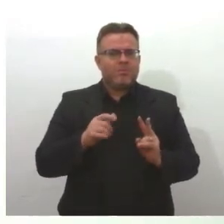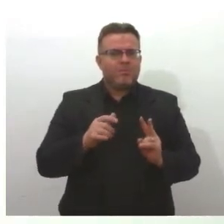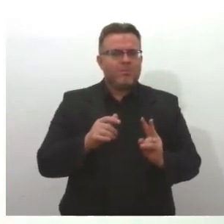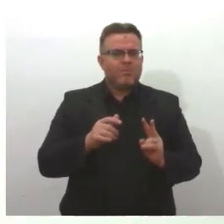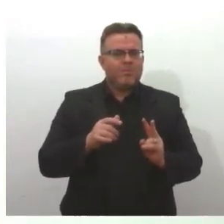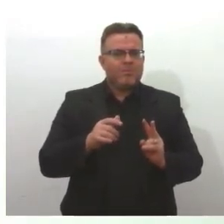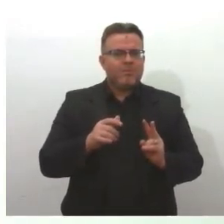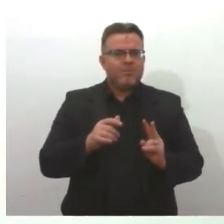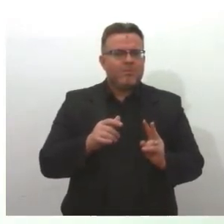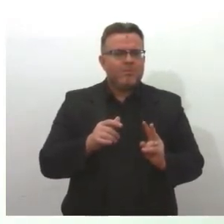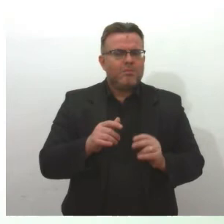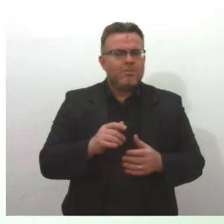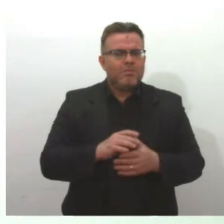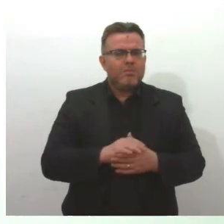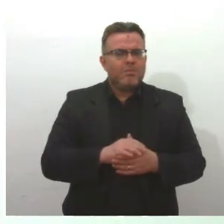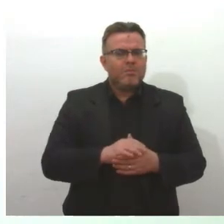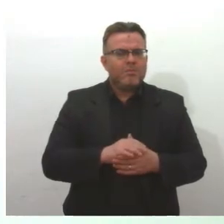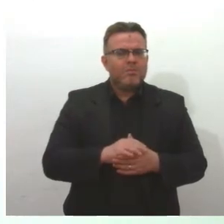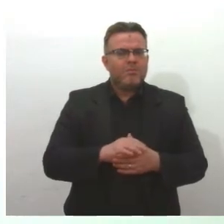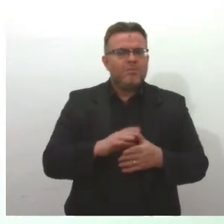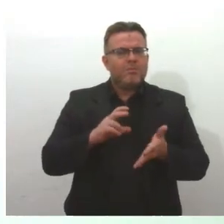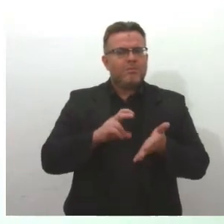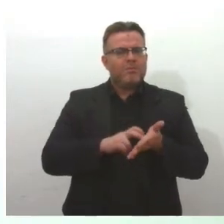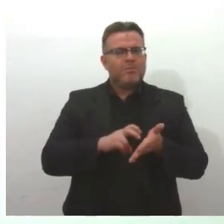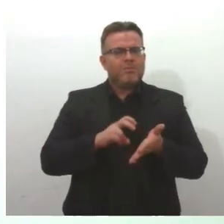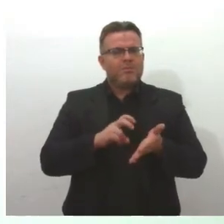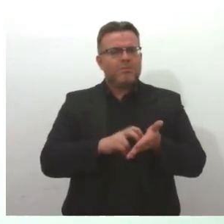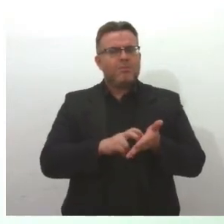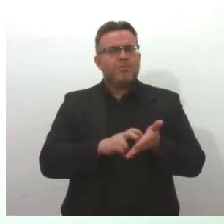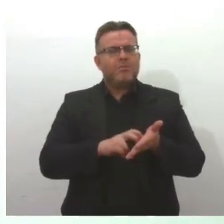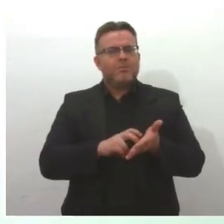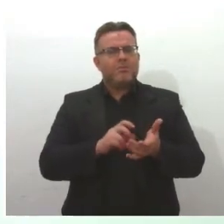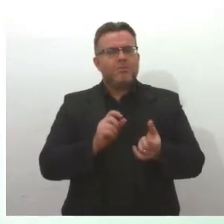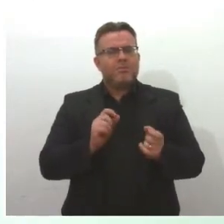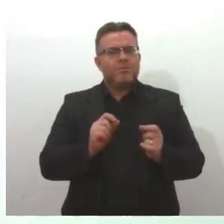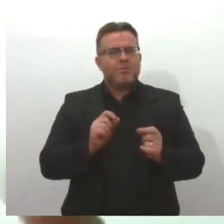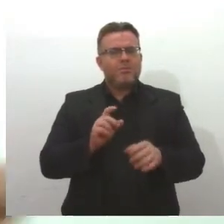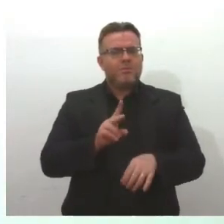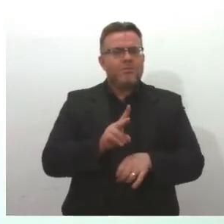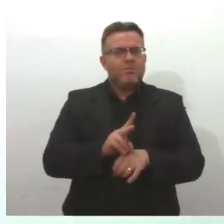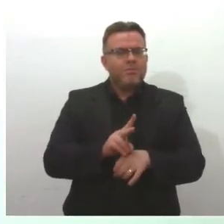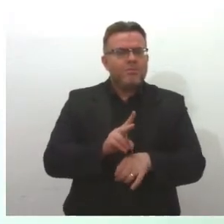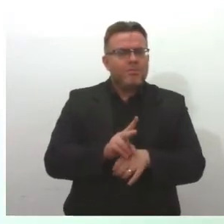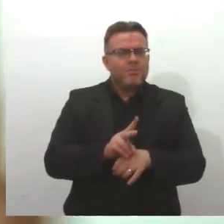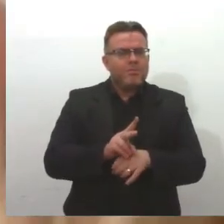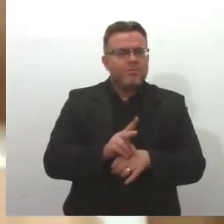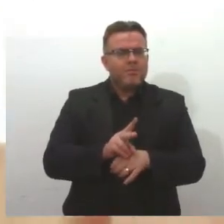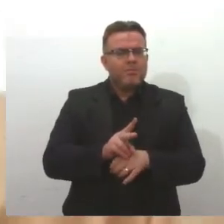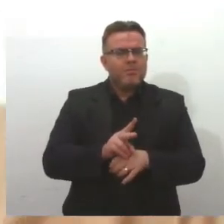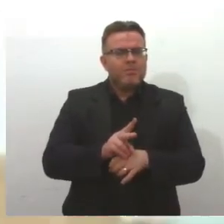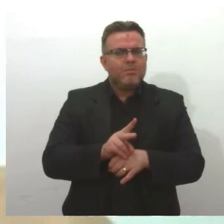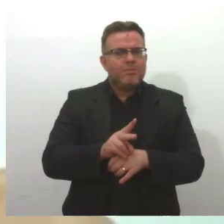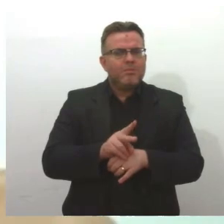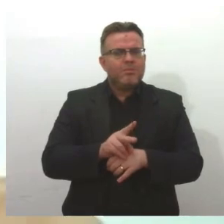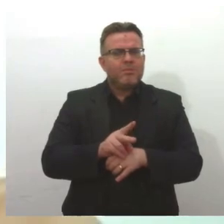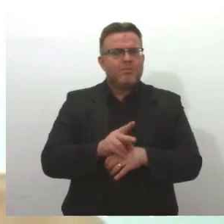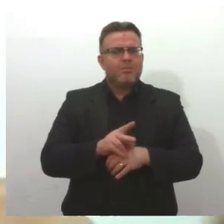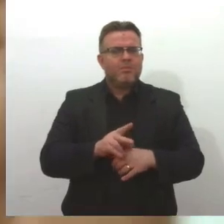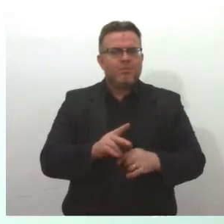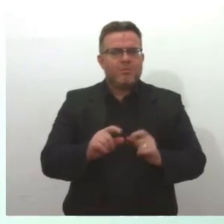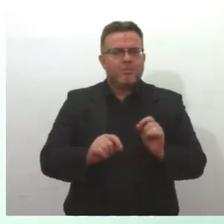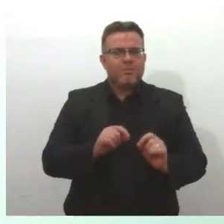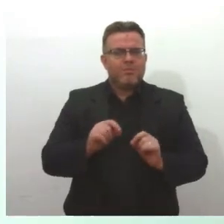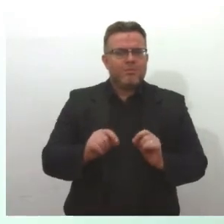e conforme atinge sua capacidade de atendimento de 150 pessoas, ele encerra e abre no dia